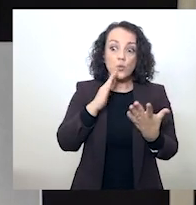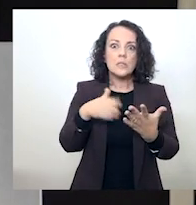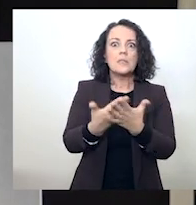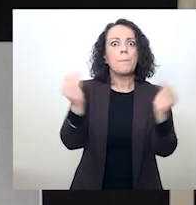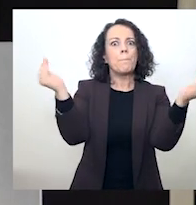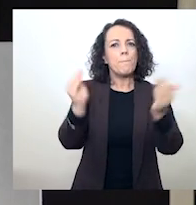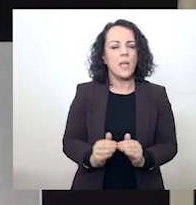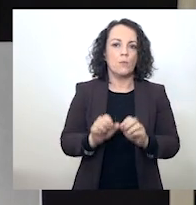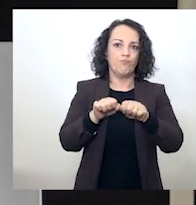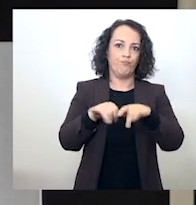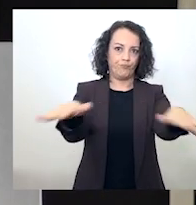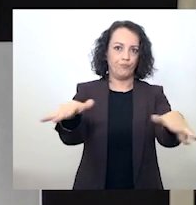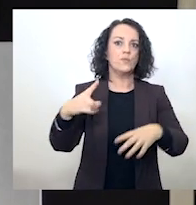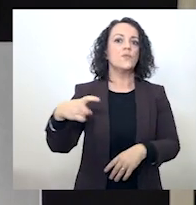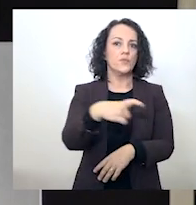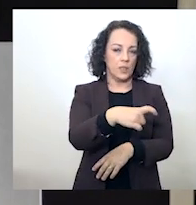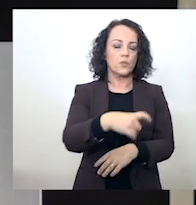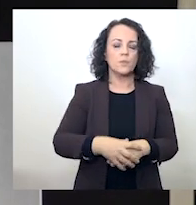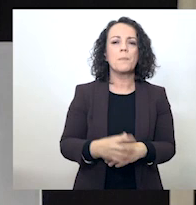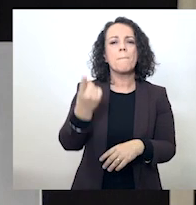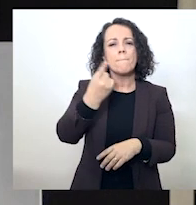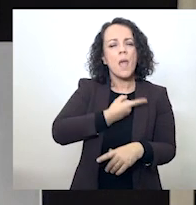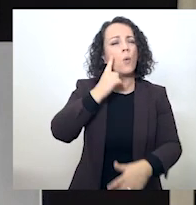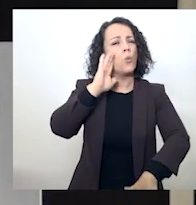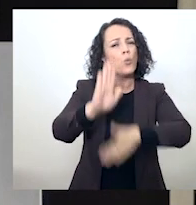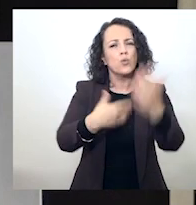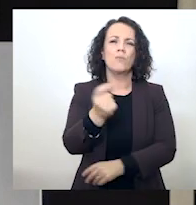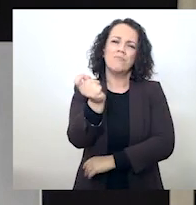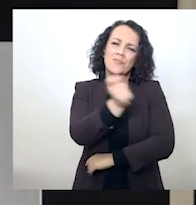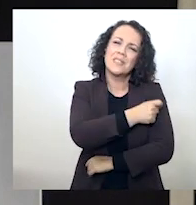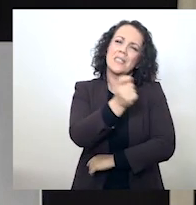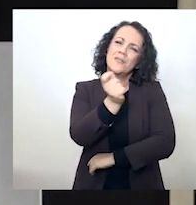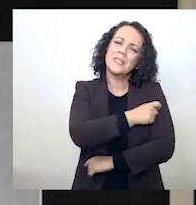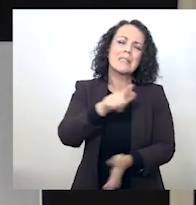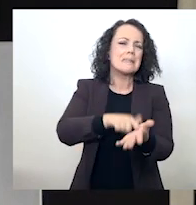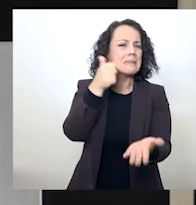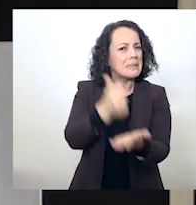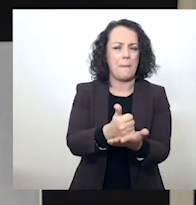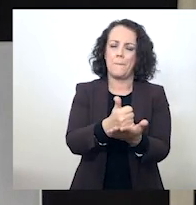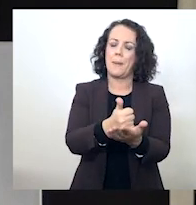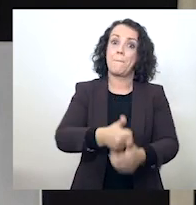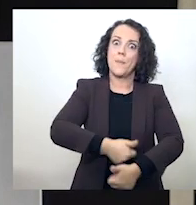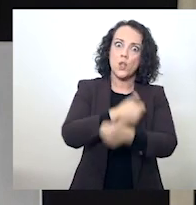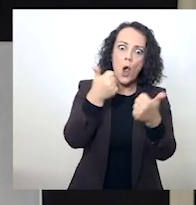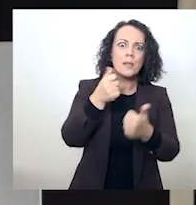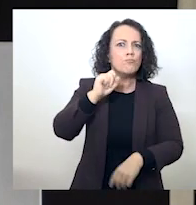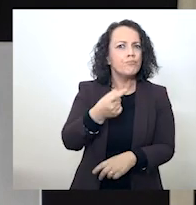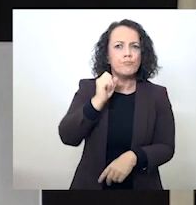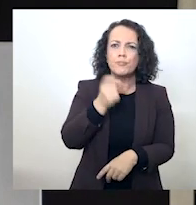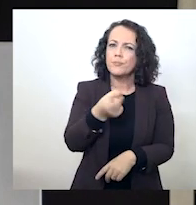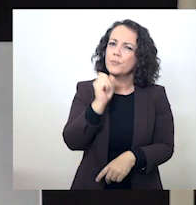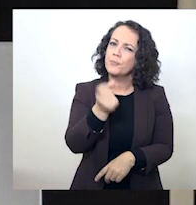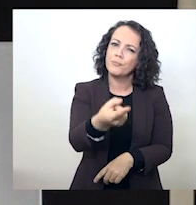disseminação do vírus. Temos de continuar a vacinar sempre, melhor e ainda mais depressa.